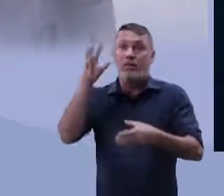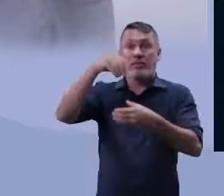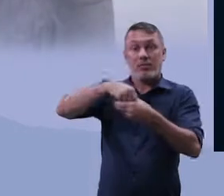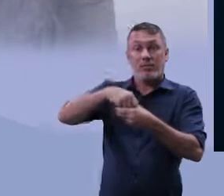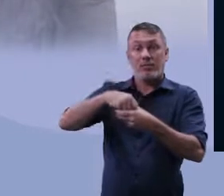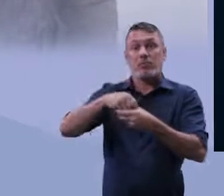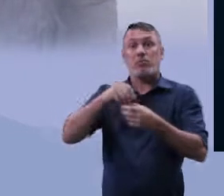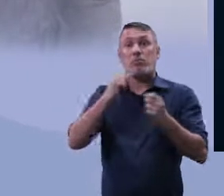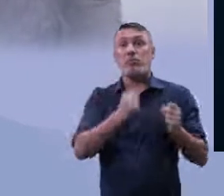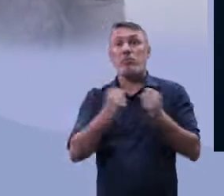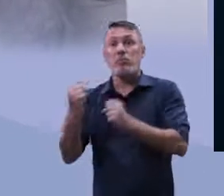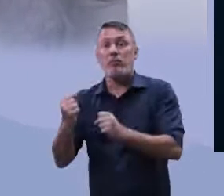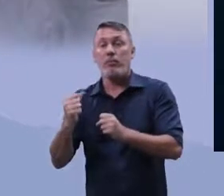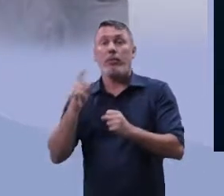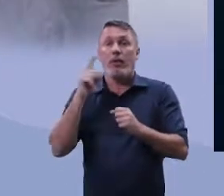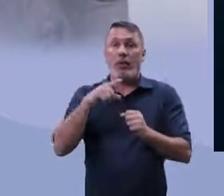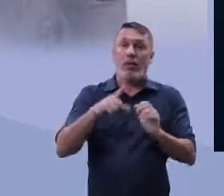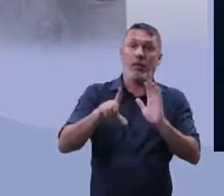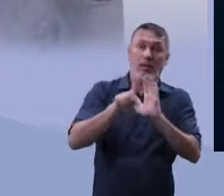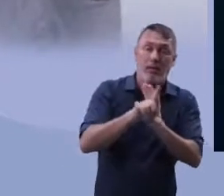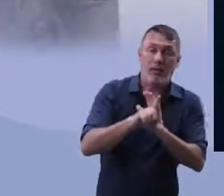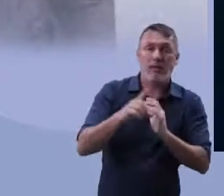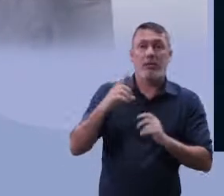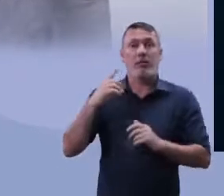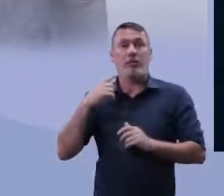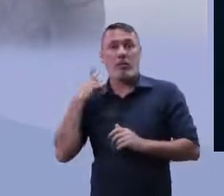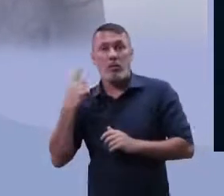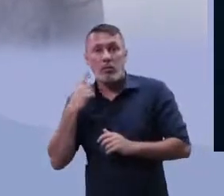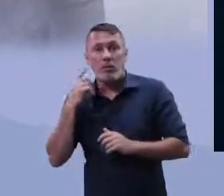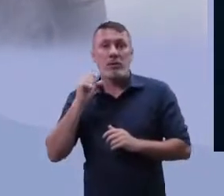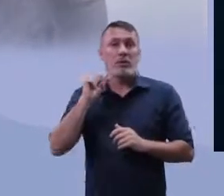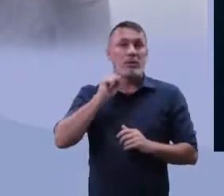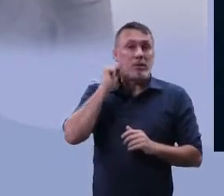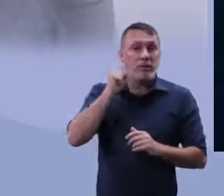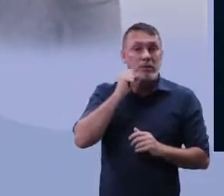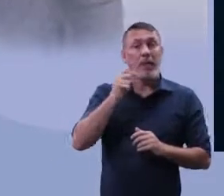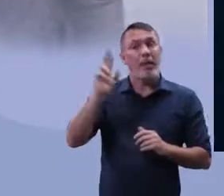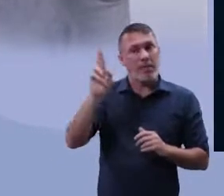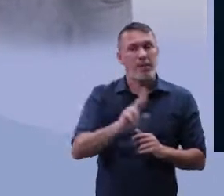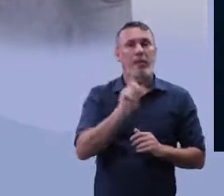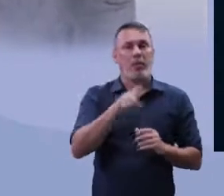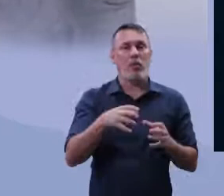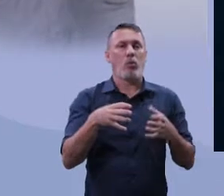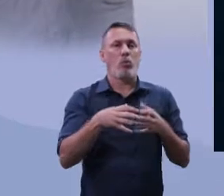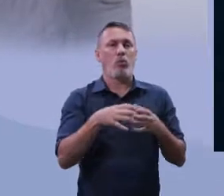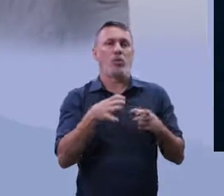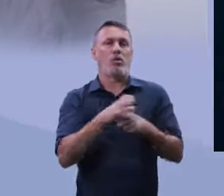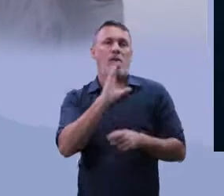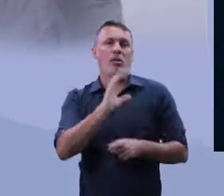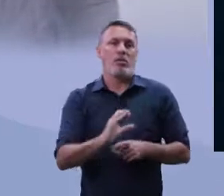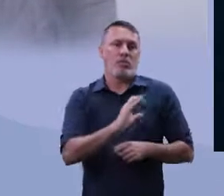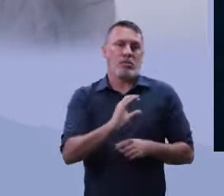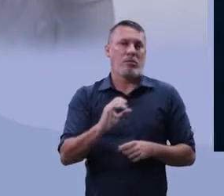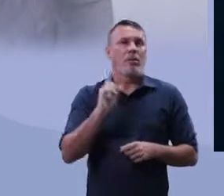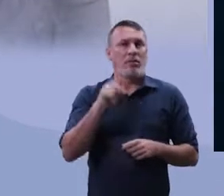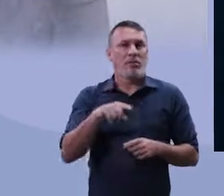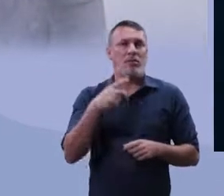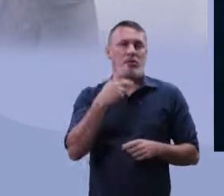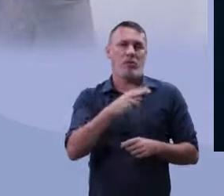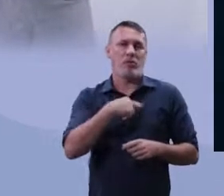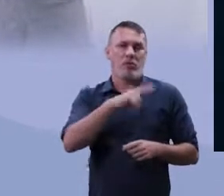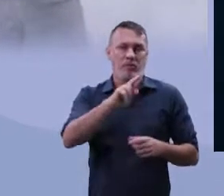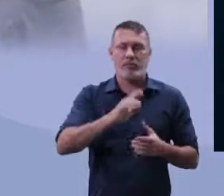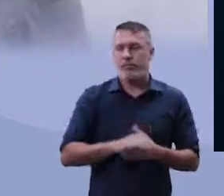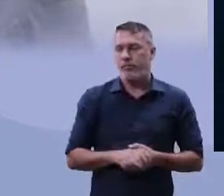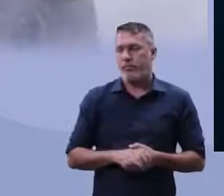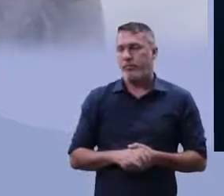colocar pessoas no poder, colocar ali deputados, senadores, para poder representar aí essa minoria nesse contexto da sua questão.